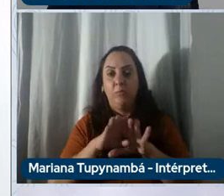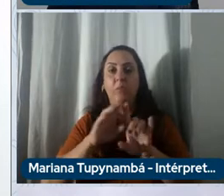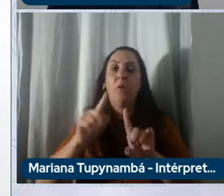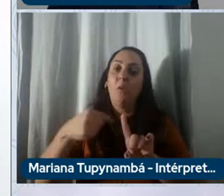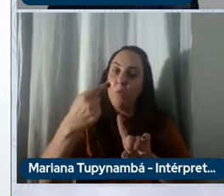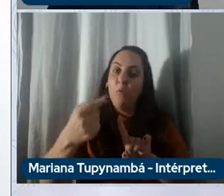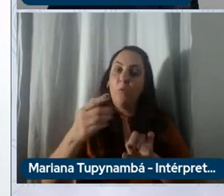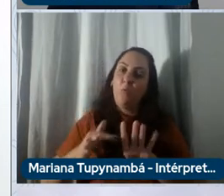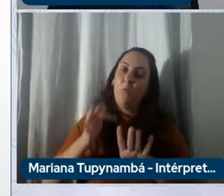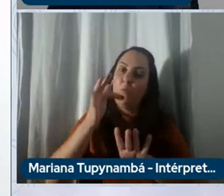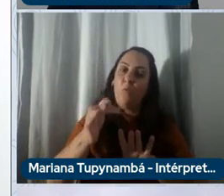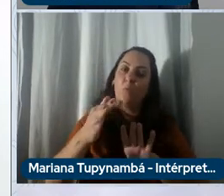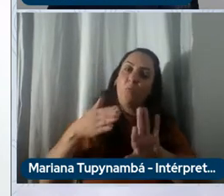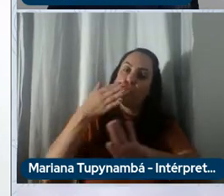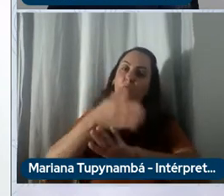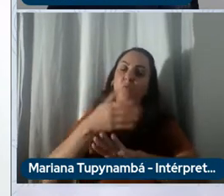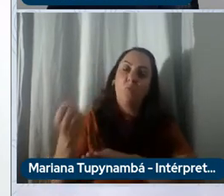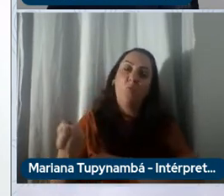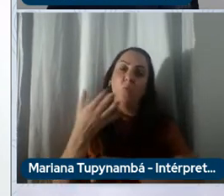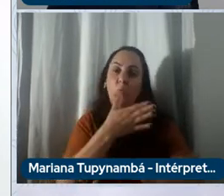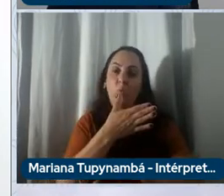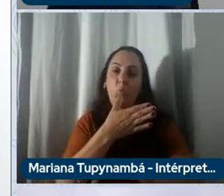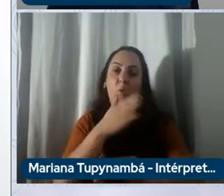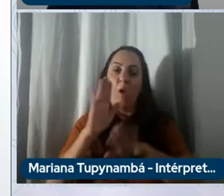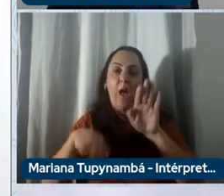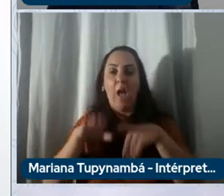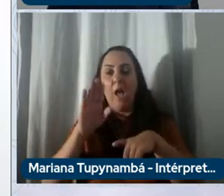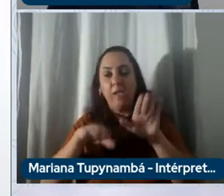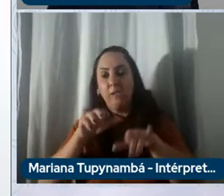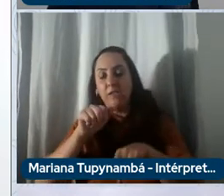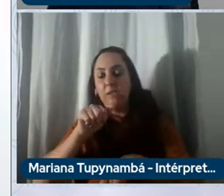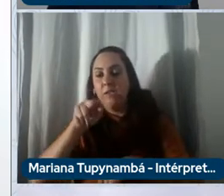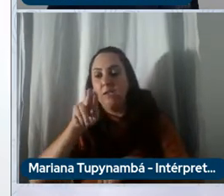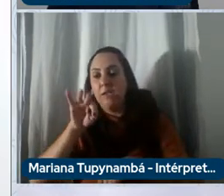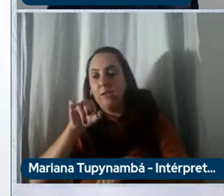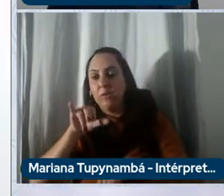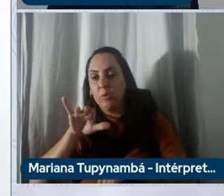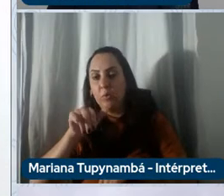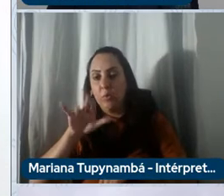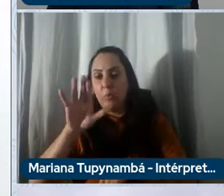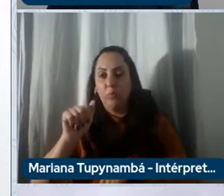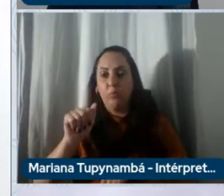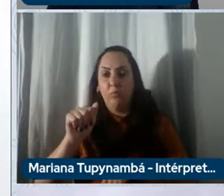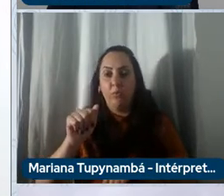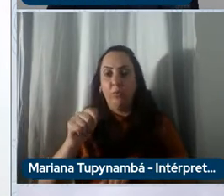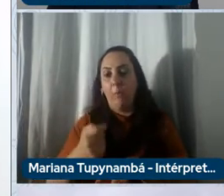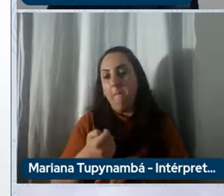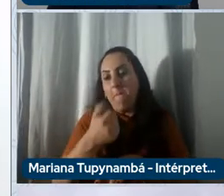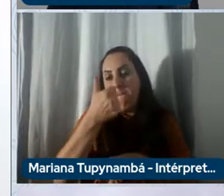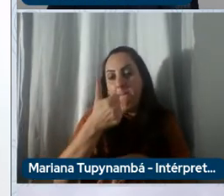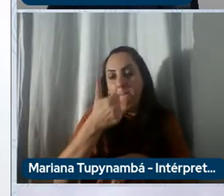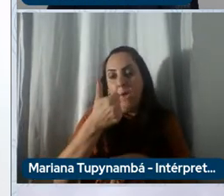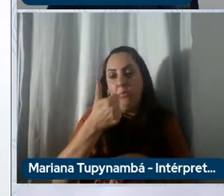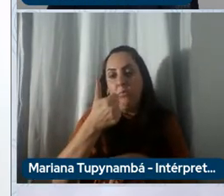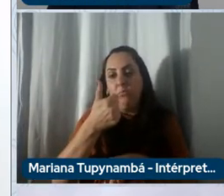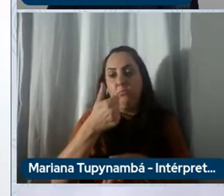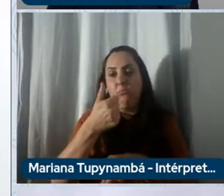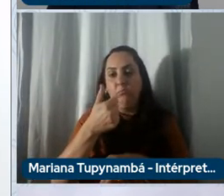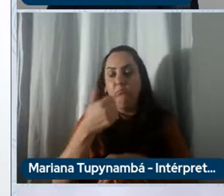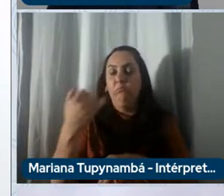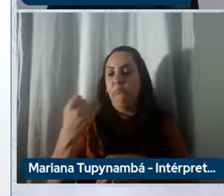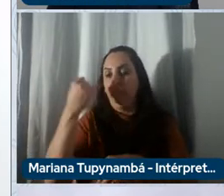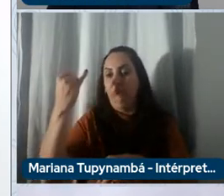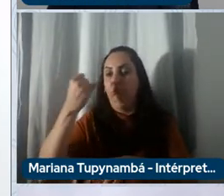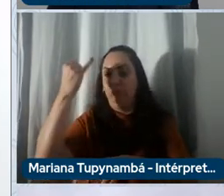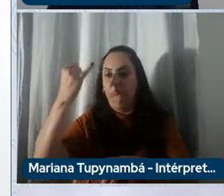onde a autonomia talvez será menos importante porque estamos falando de mobilidade tipicamente urbana por isso que a gente pode